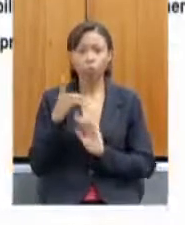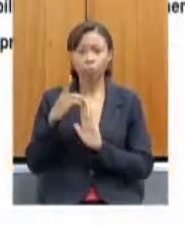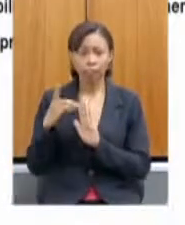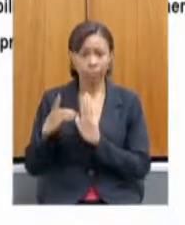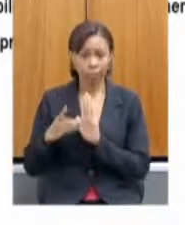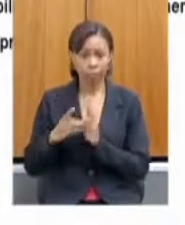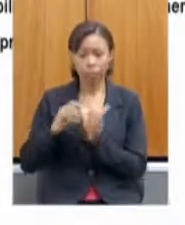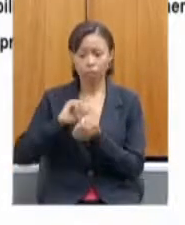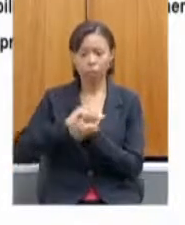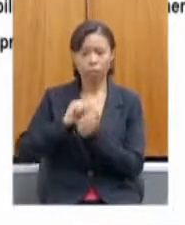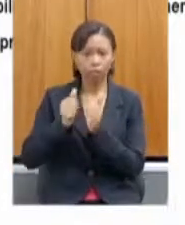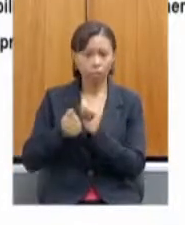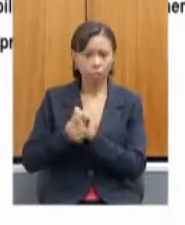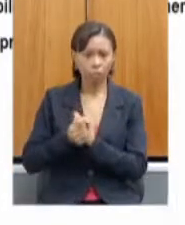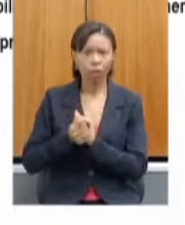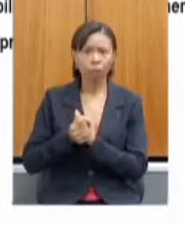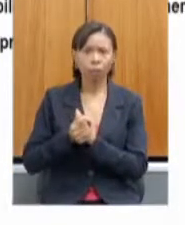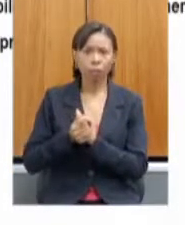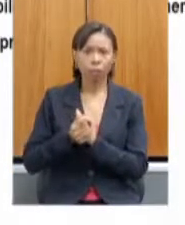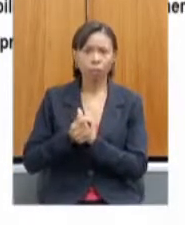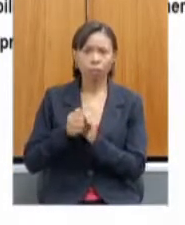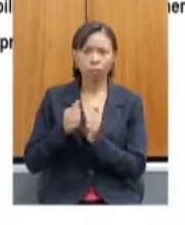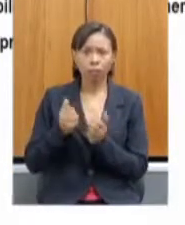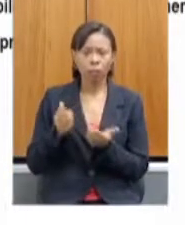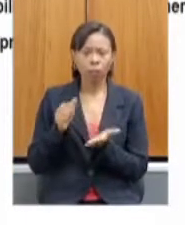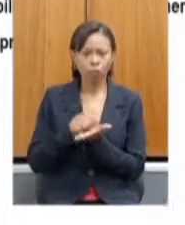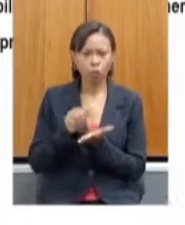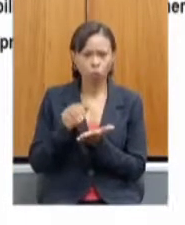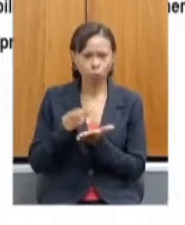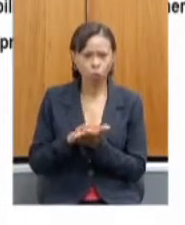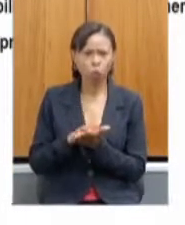adequação das mudas ambientais. Pode passar?